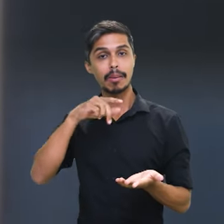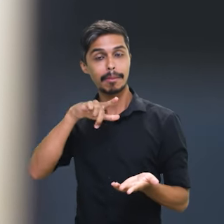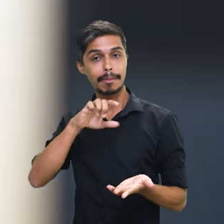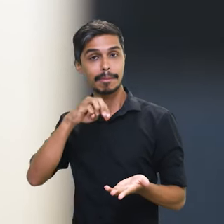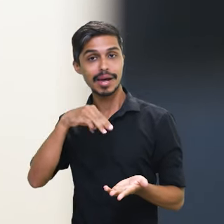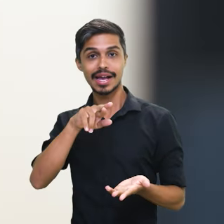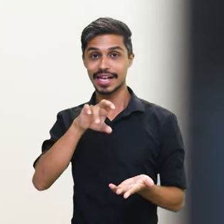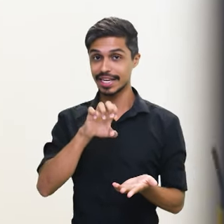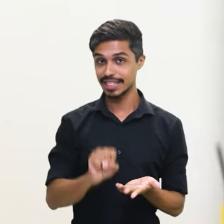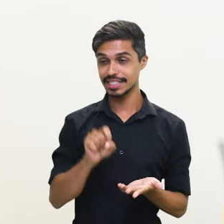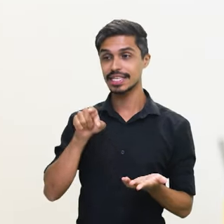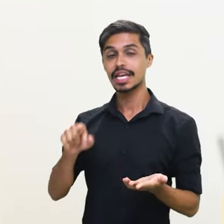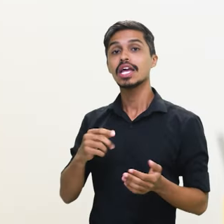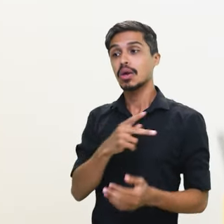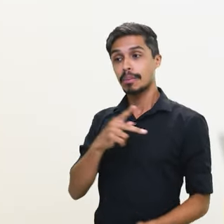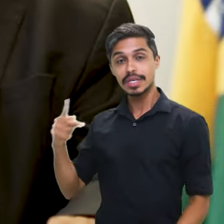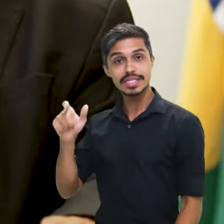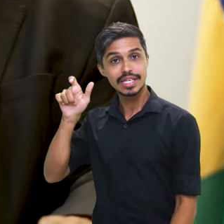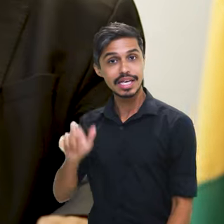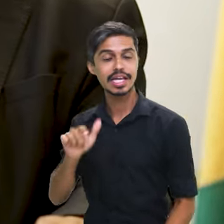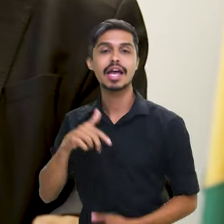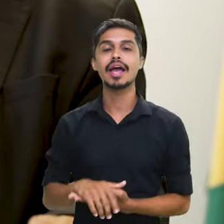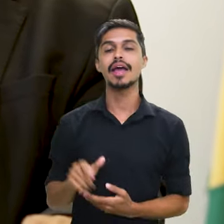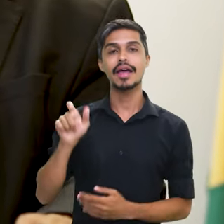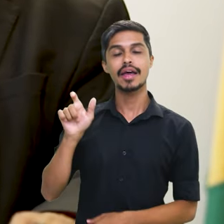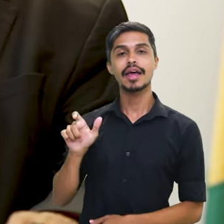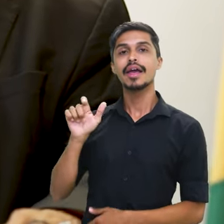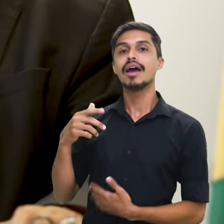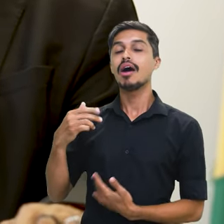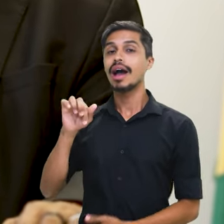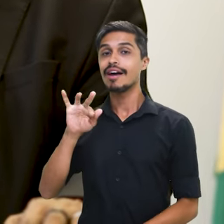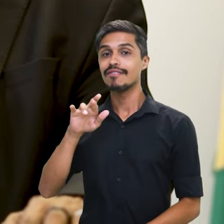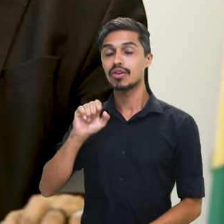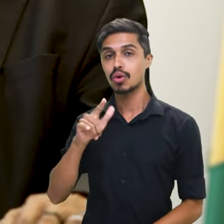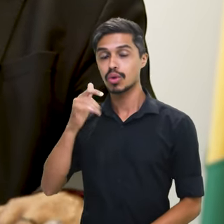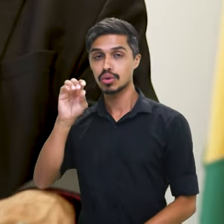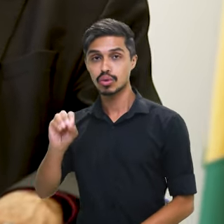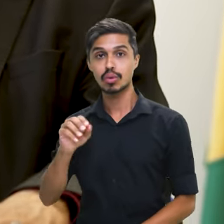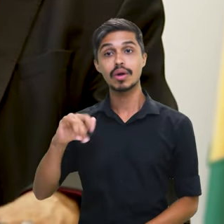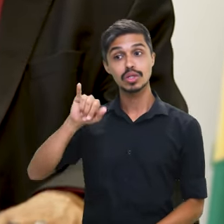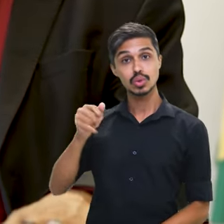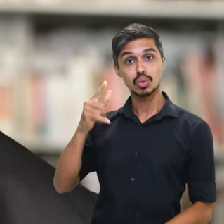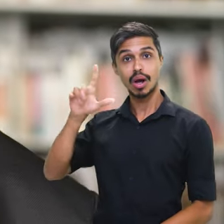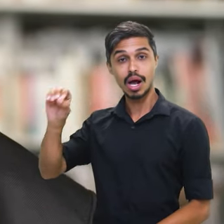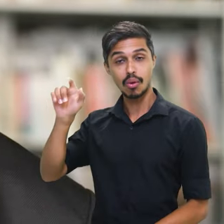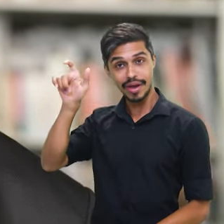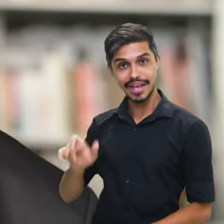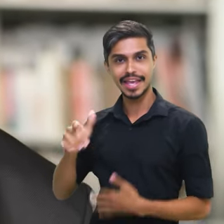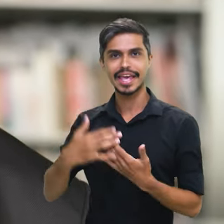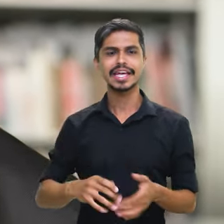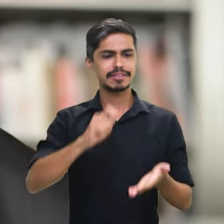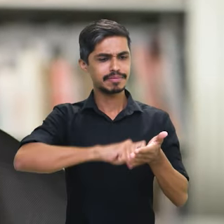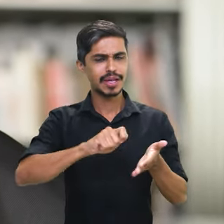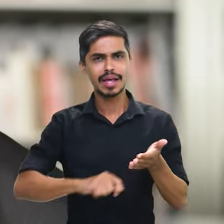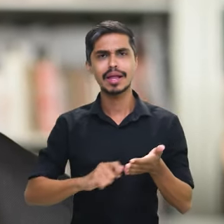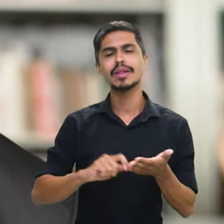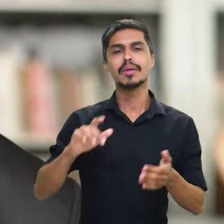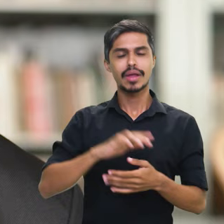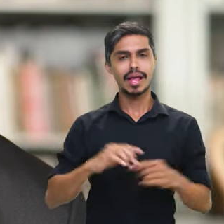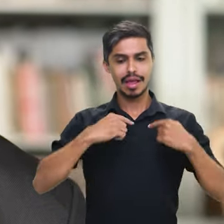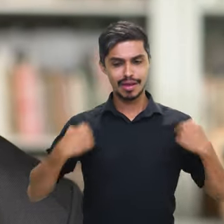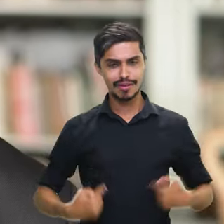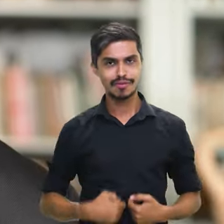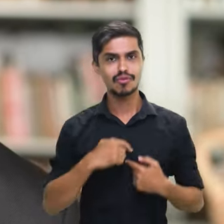hoje é comandada por João Jorge, um dos fundadores do bloco Afro-Olodum, baiano de Salvador, é escritor,